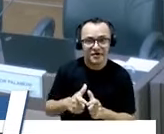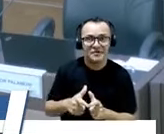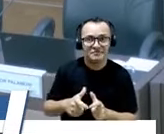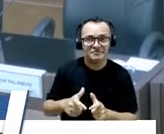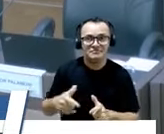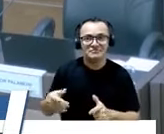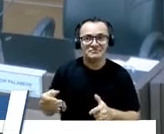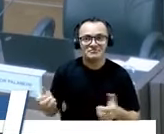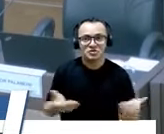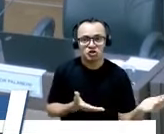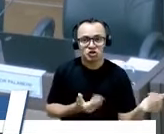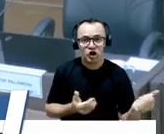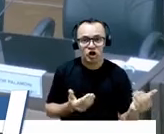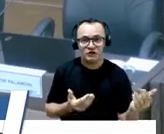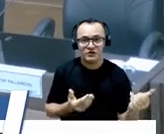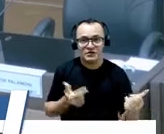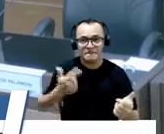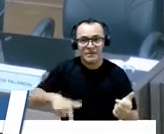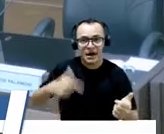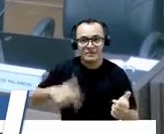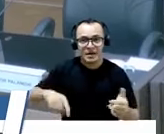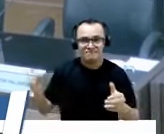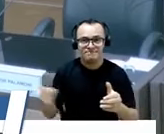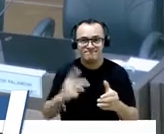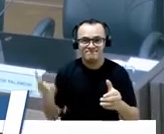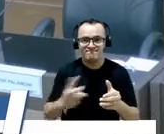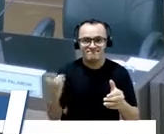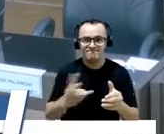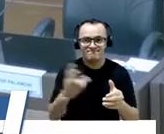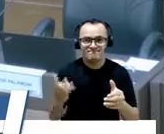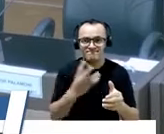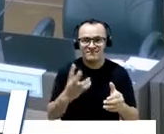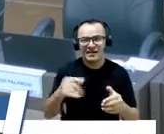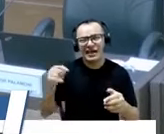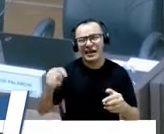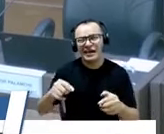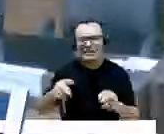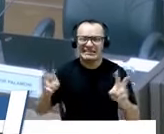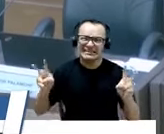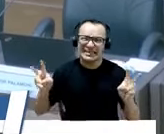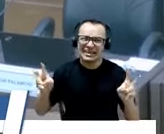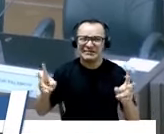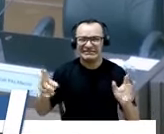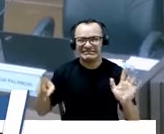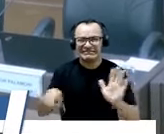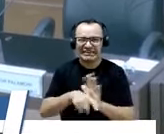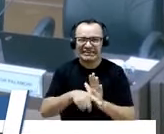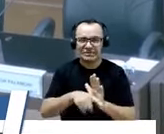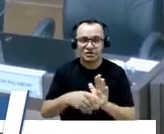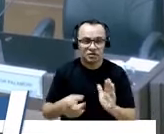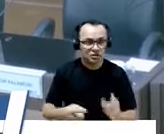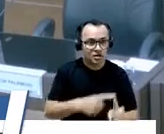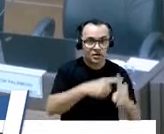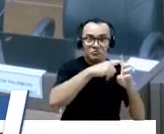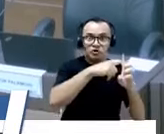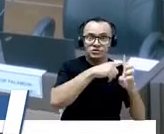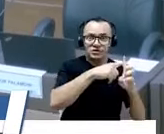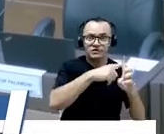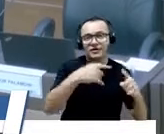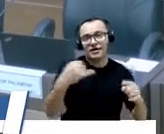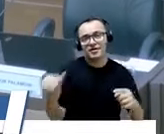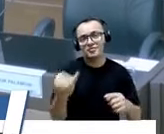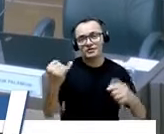fala tanta coisa negativa, quando tem algo positivo, a gente tem que fomentar isso, falar isso, porque